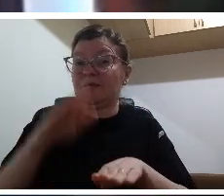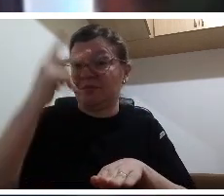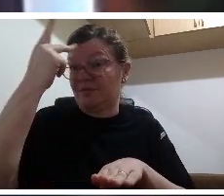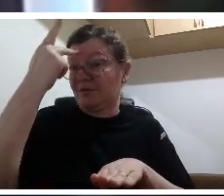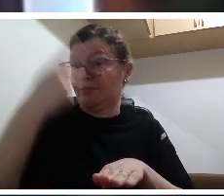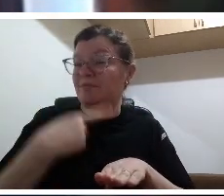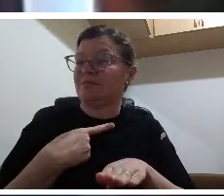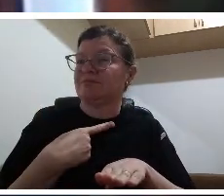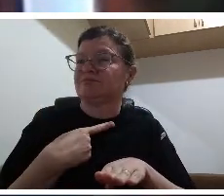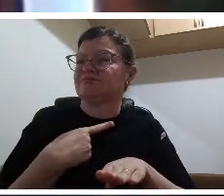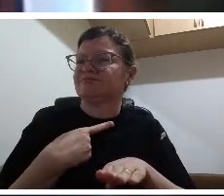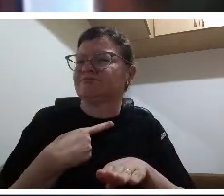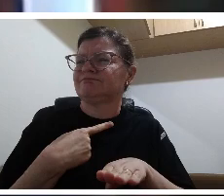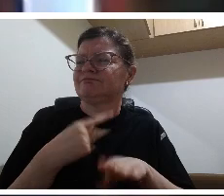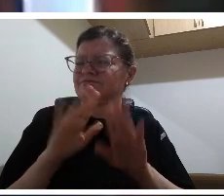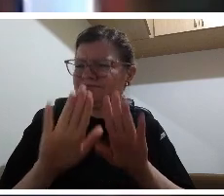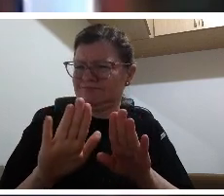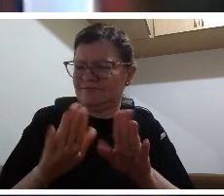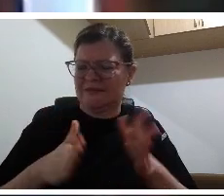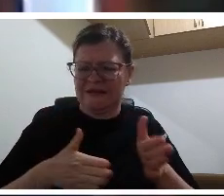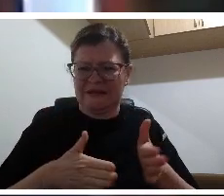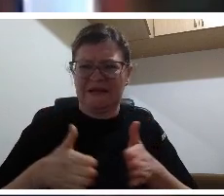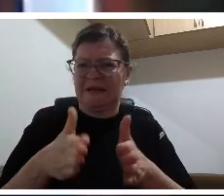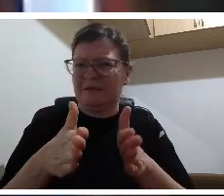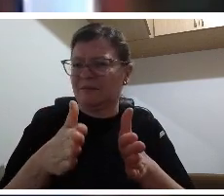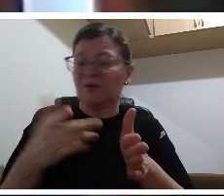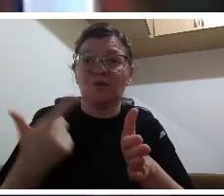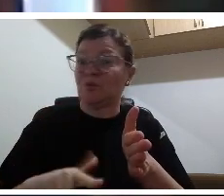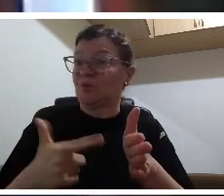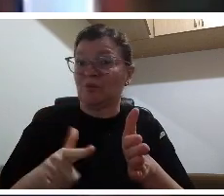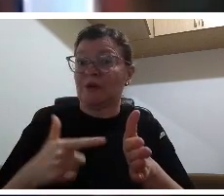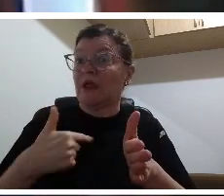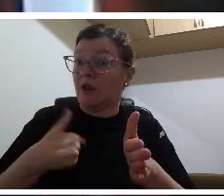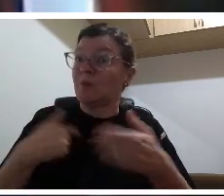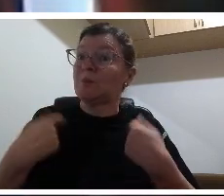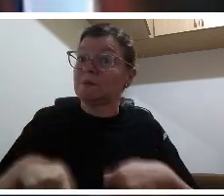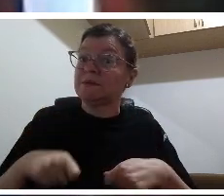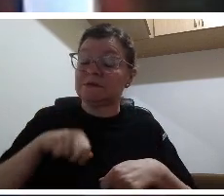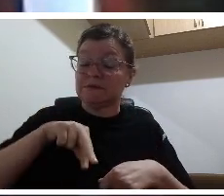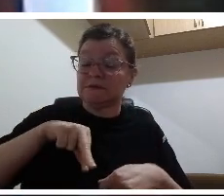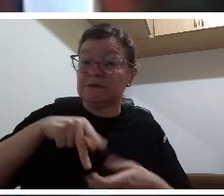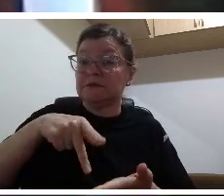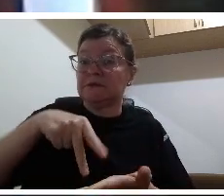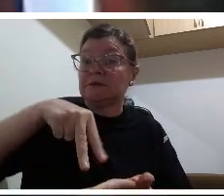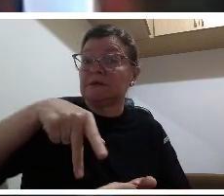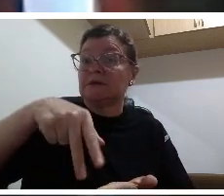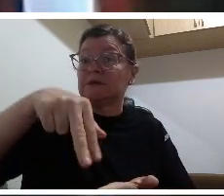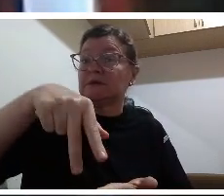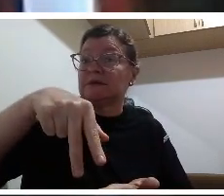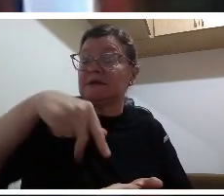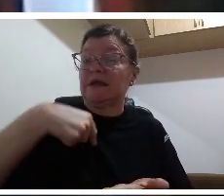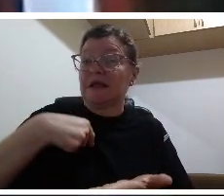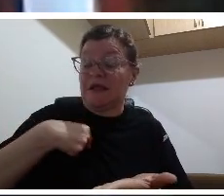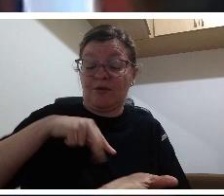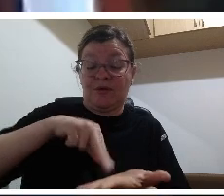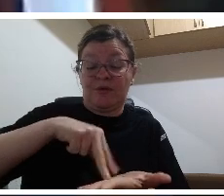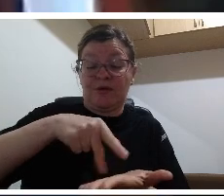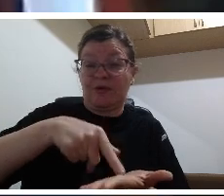a vista atrás se vê a senda que nunca se voltará a pisar